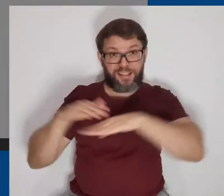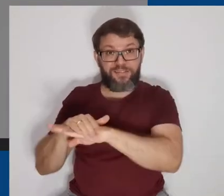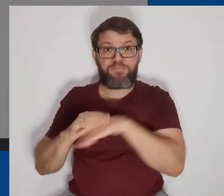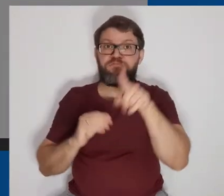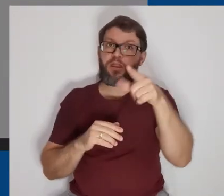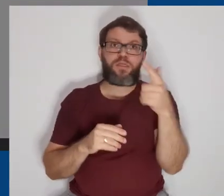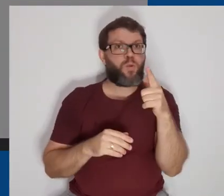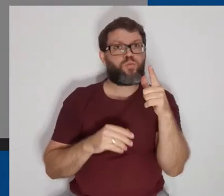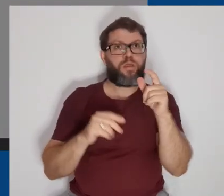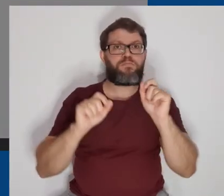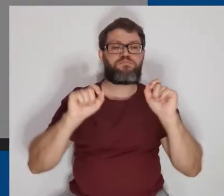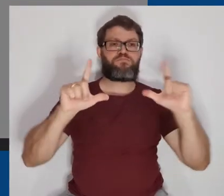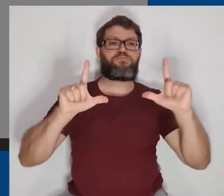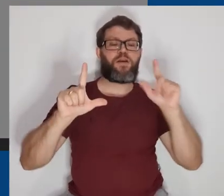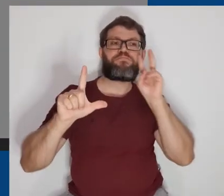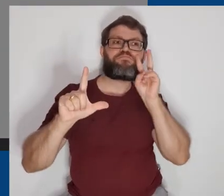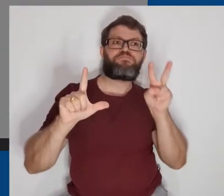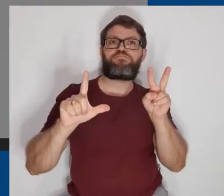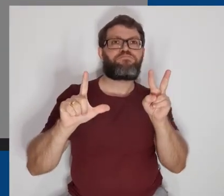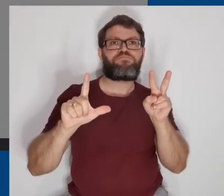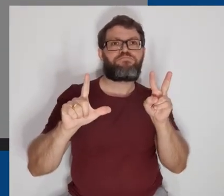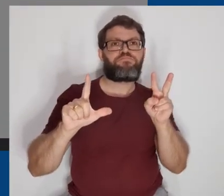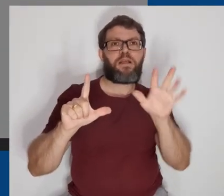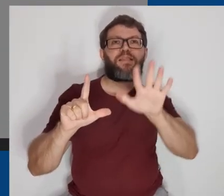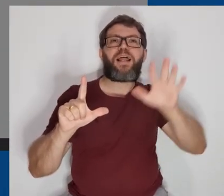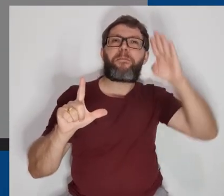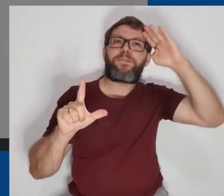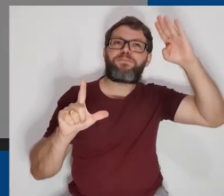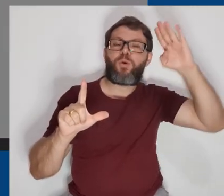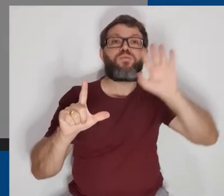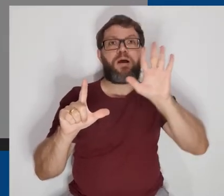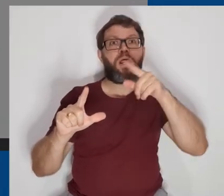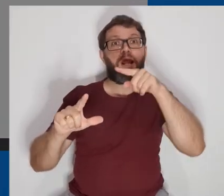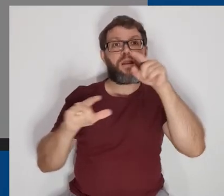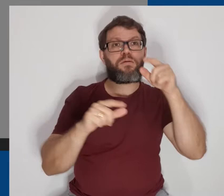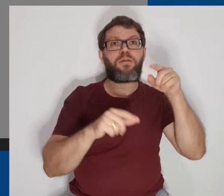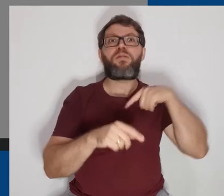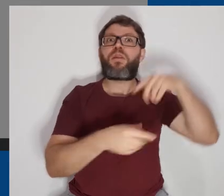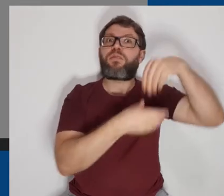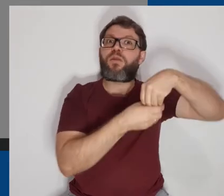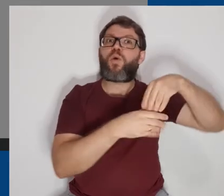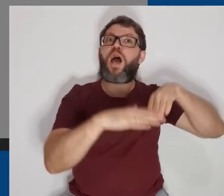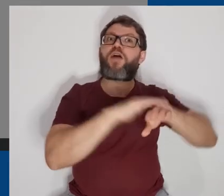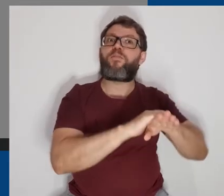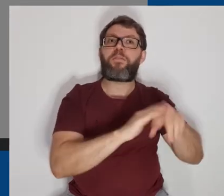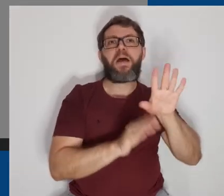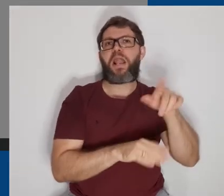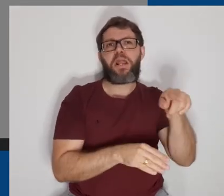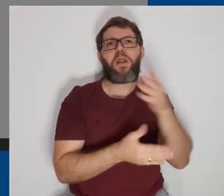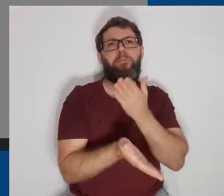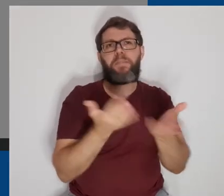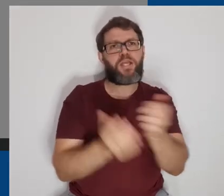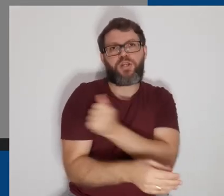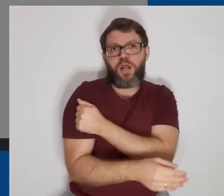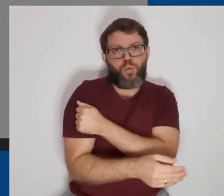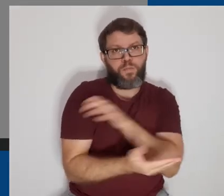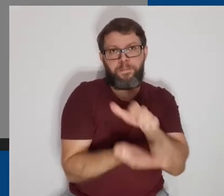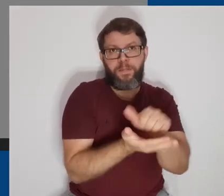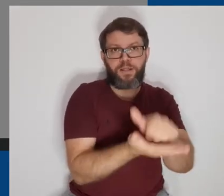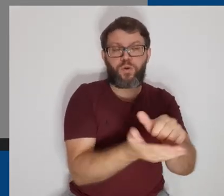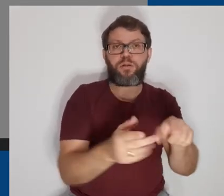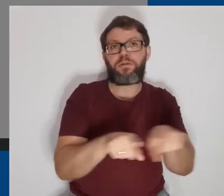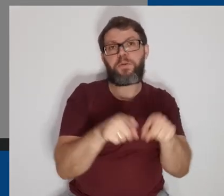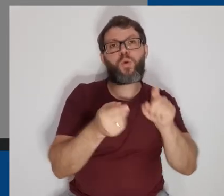arquivada, você não tem mais ela aparecendo na sua tela inicial, mas no arquivamento, a sua turma não perde os alunos